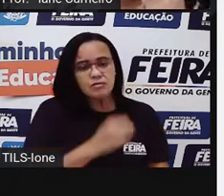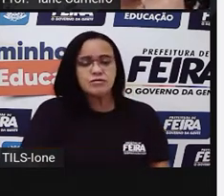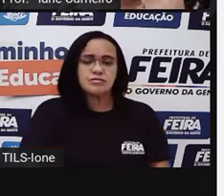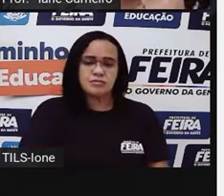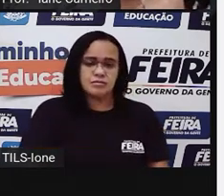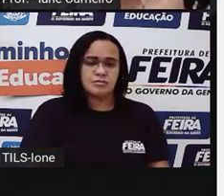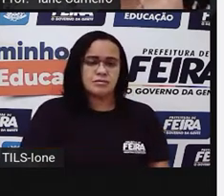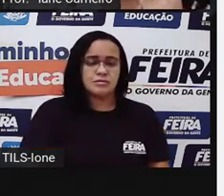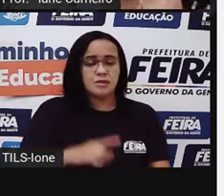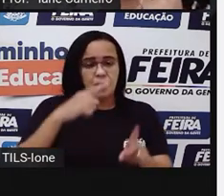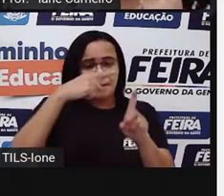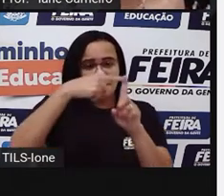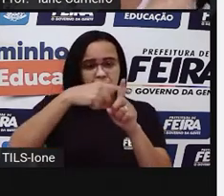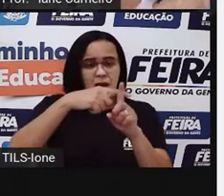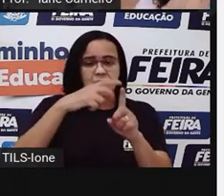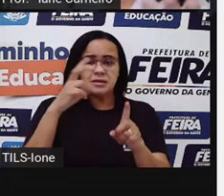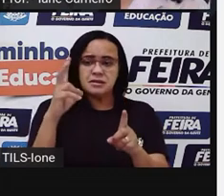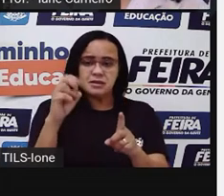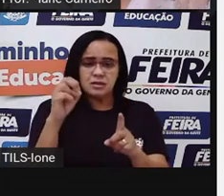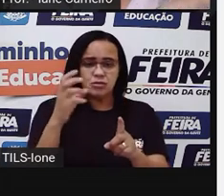Quanto é 50 mais 50?